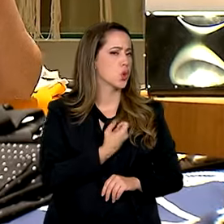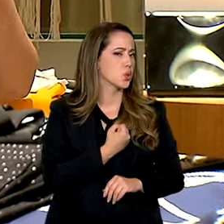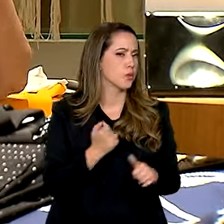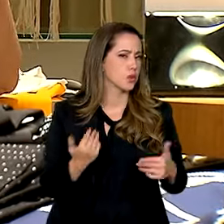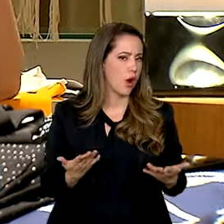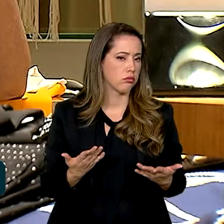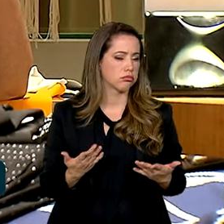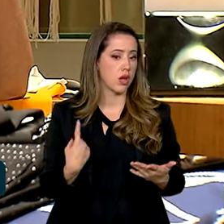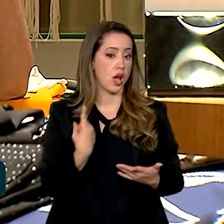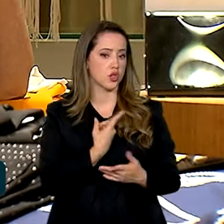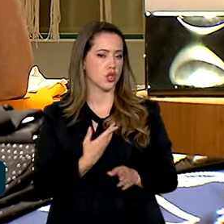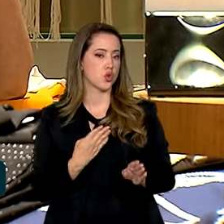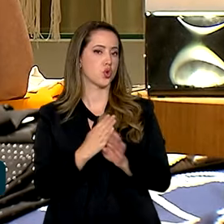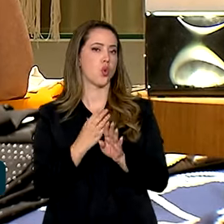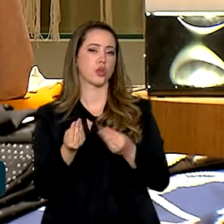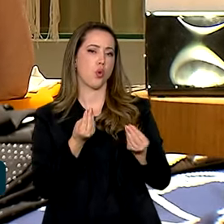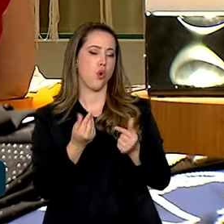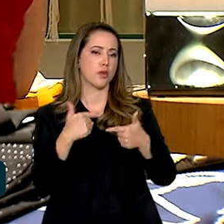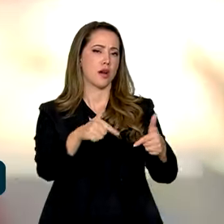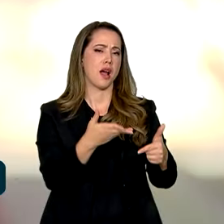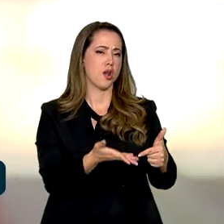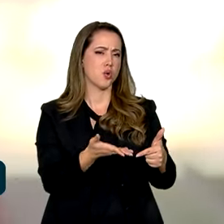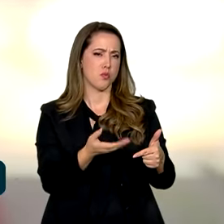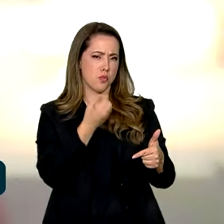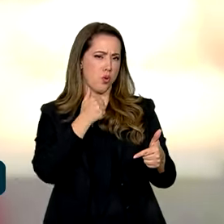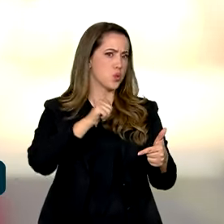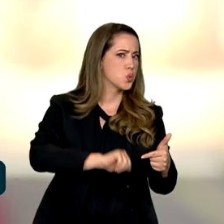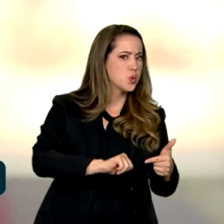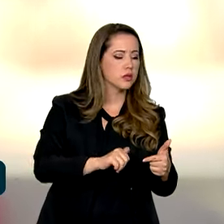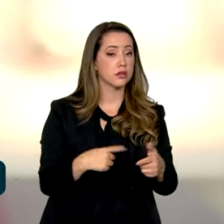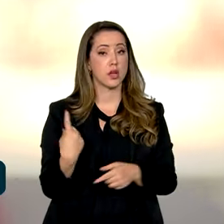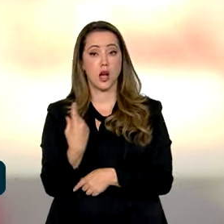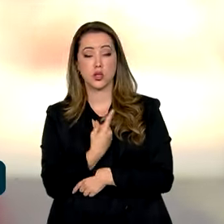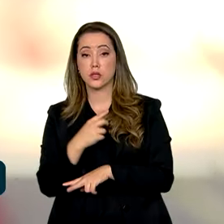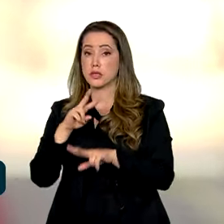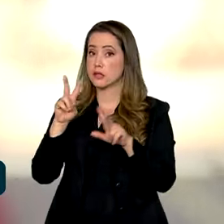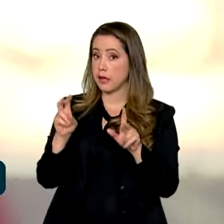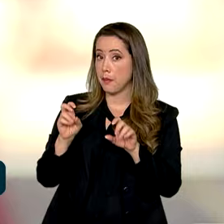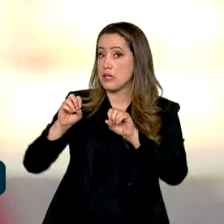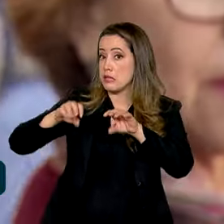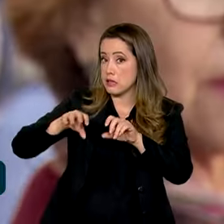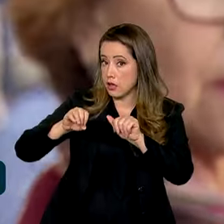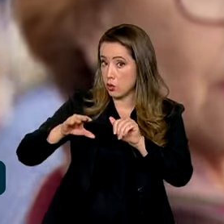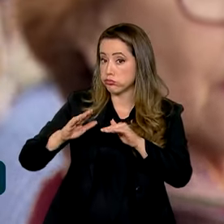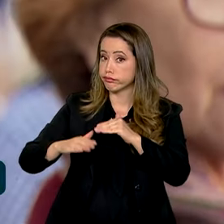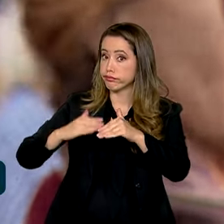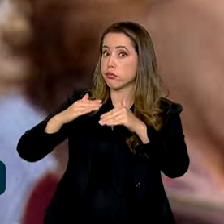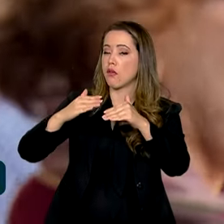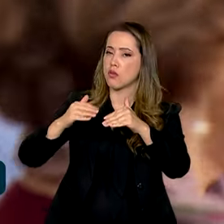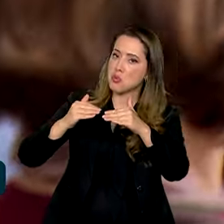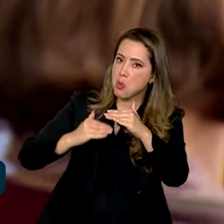Quais condições encontramos no mercado de trabalho? Como estamos em termos de educação? As